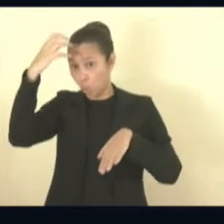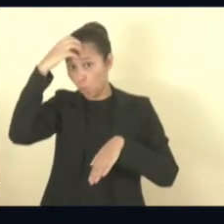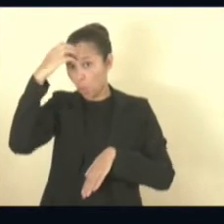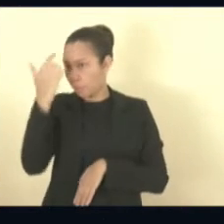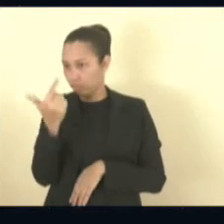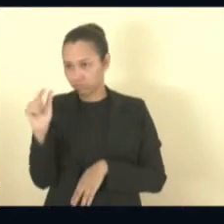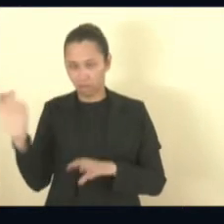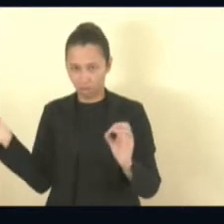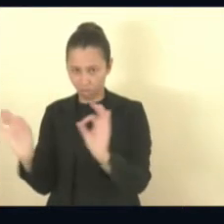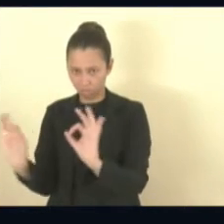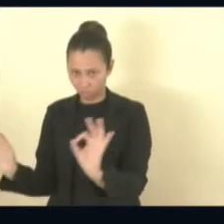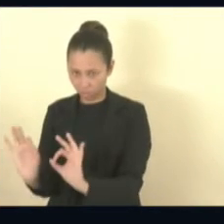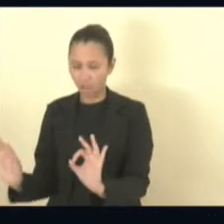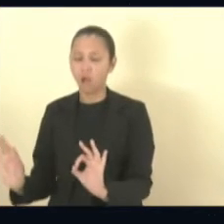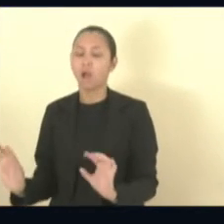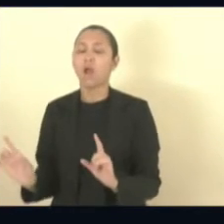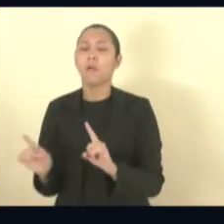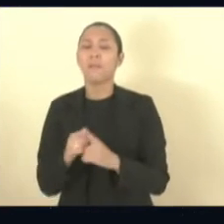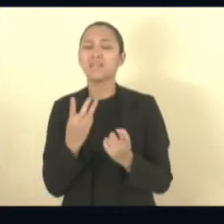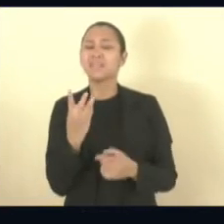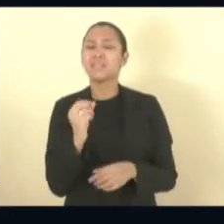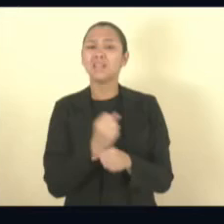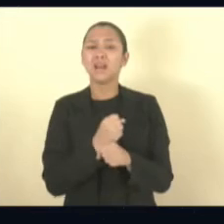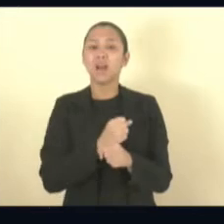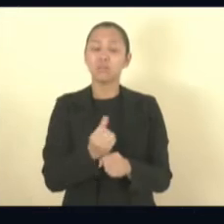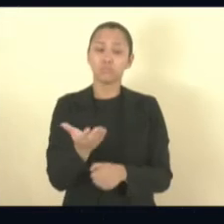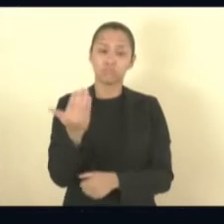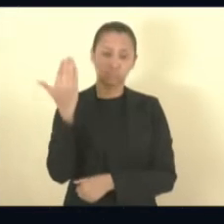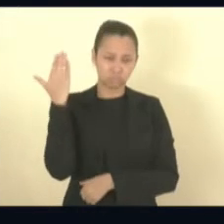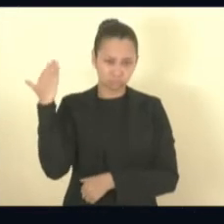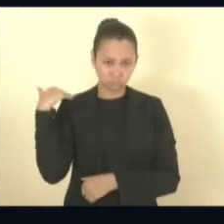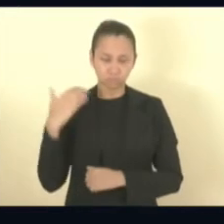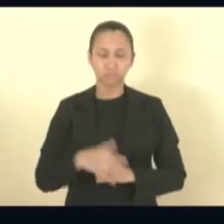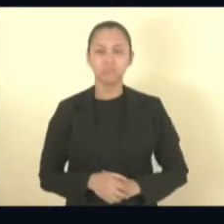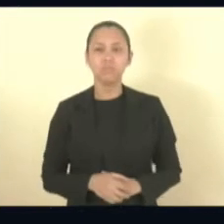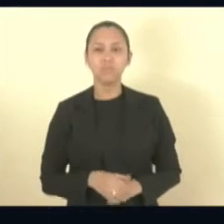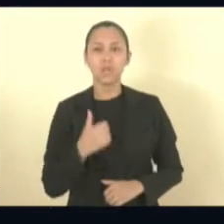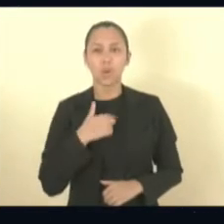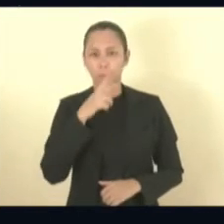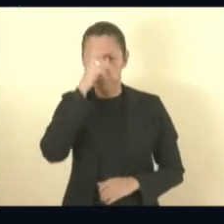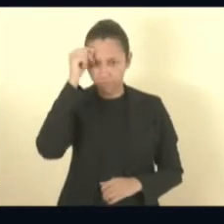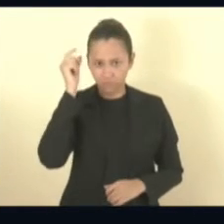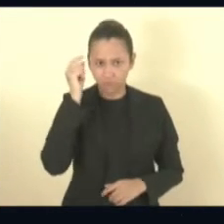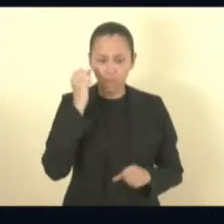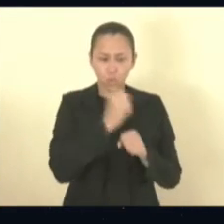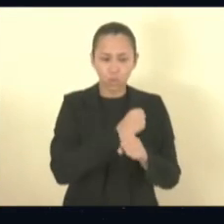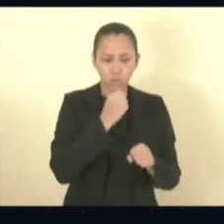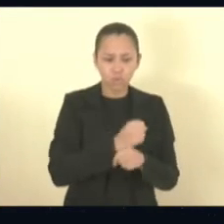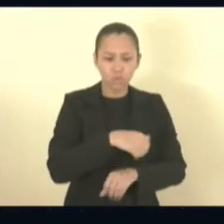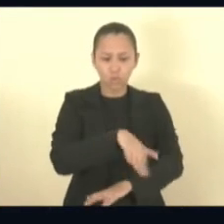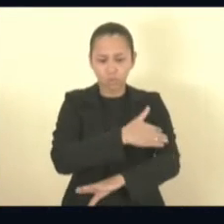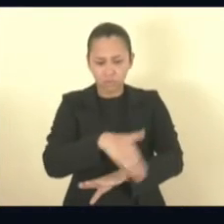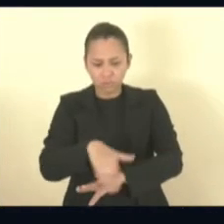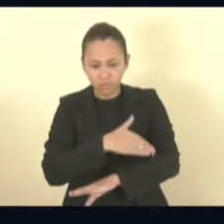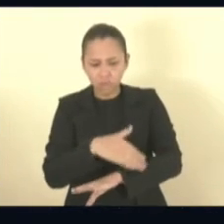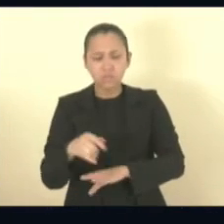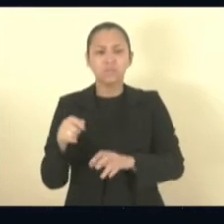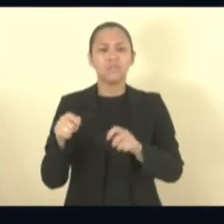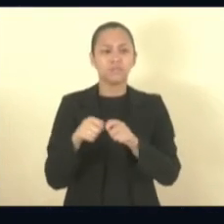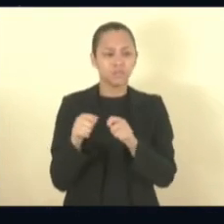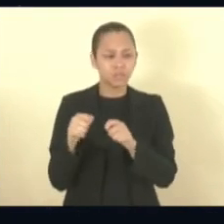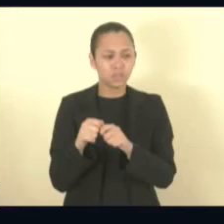Há quase 30 anos atrás, quando eu era prefeito, nós fizemos a Beira Rio, fizemos a Beira em Cedra,